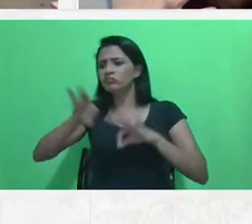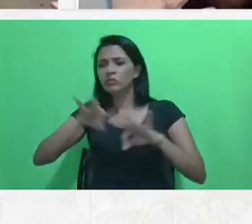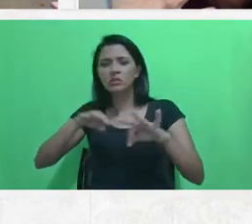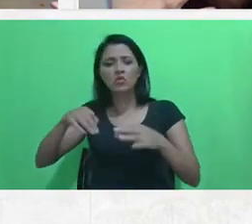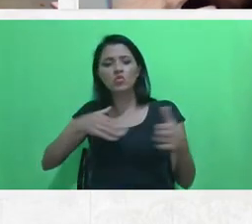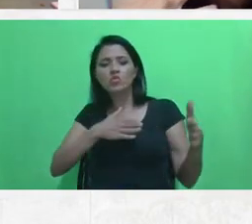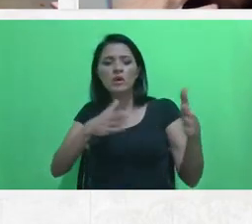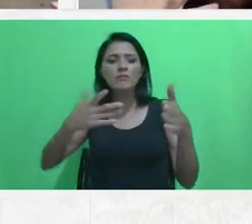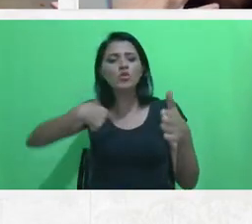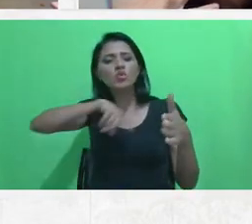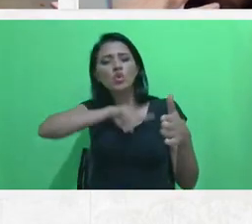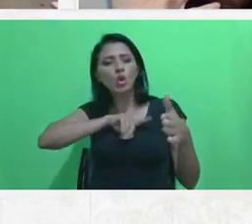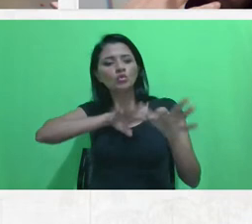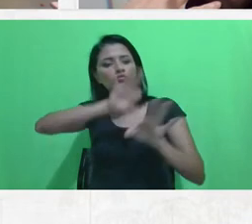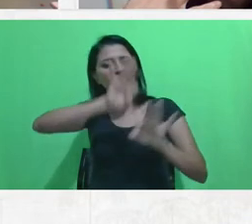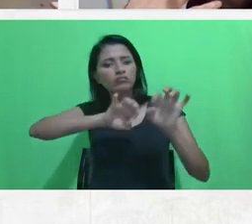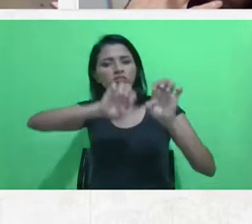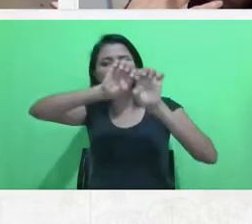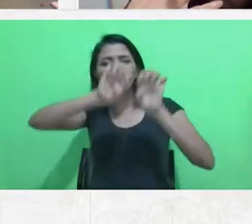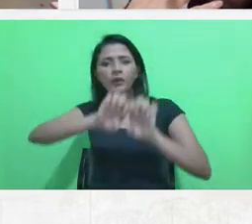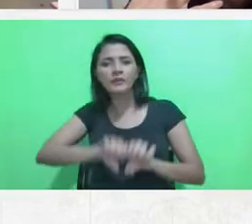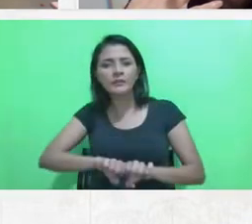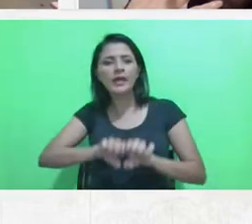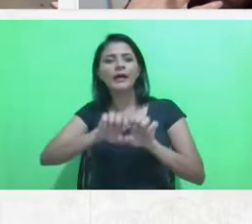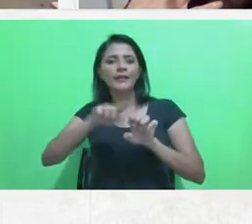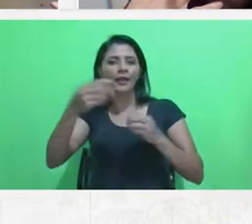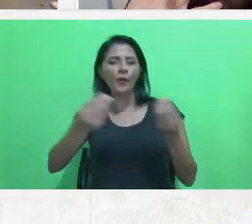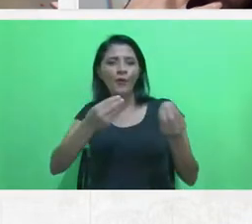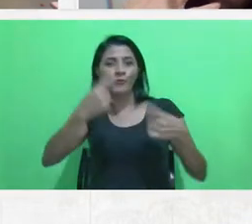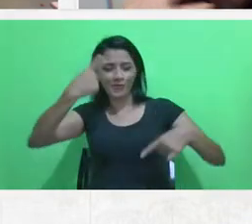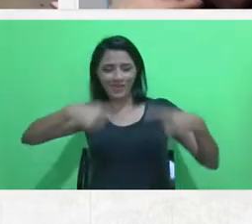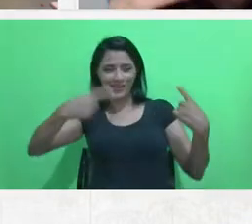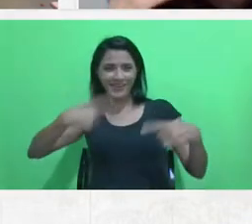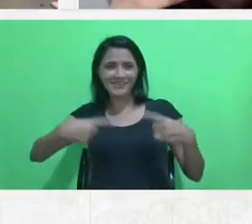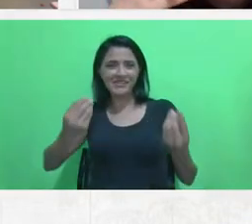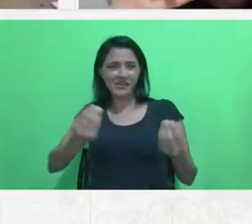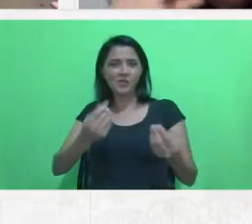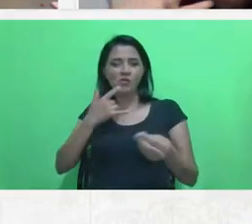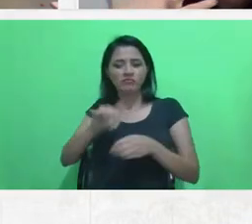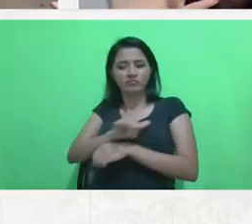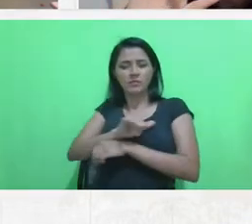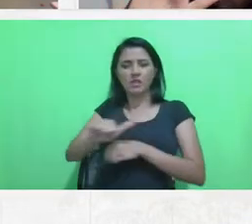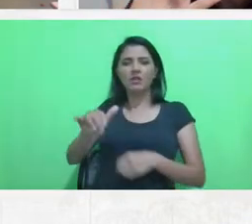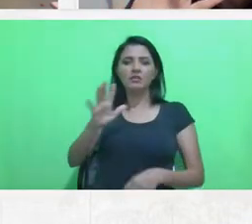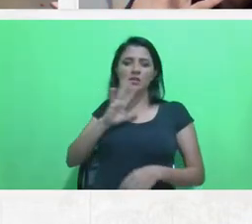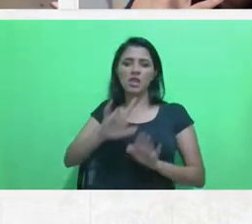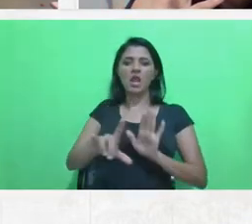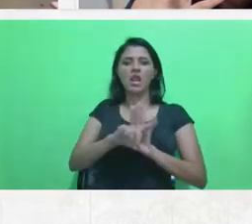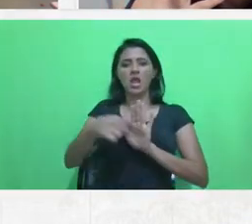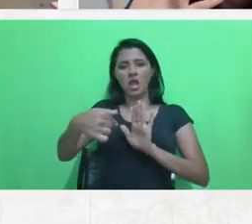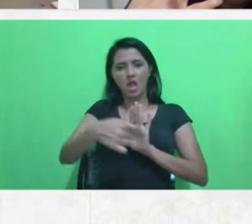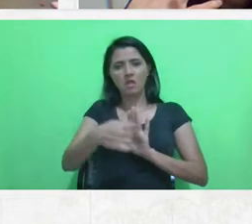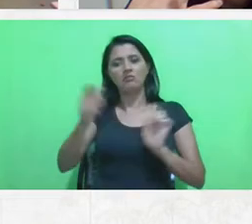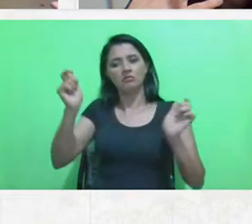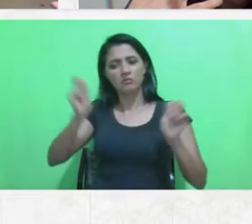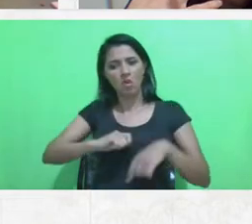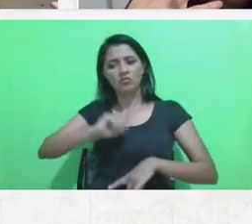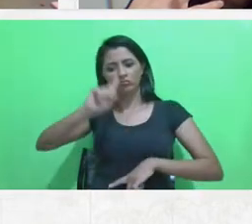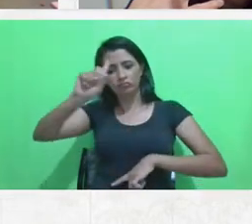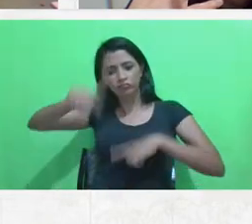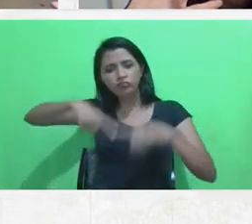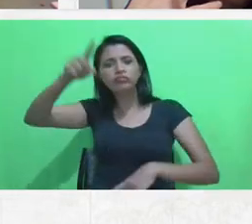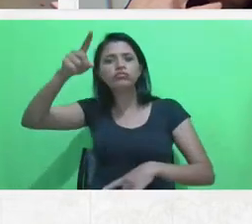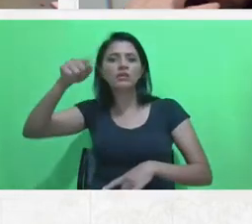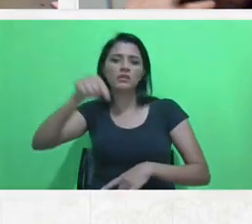estruturar esse nosso caminho politicamente, com ferramentas legais para que a gente possa avançar nessa